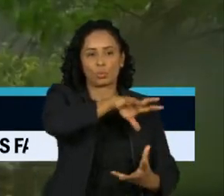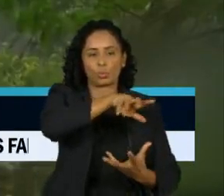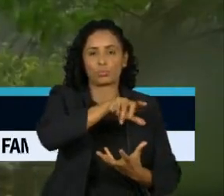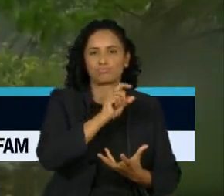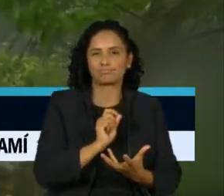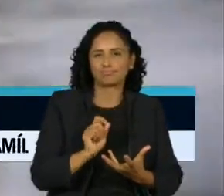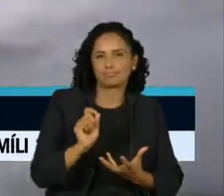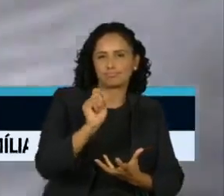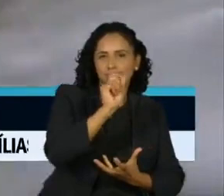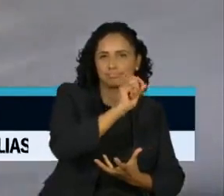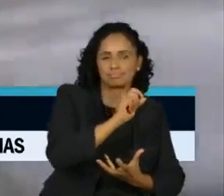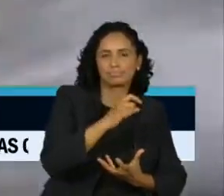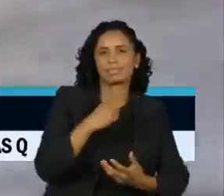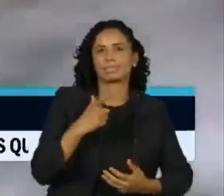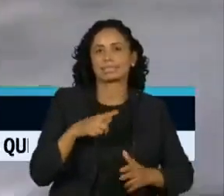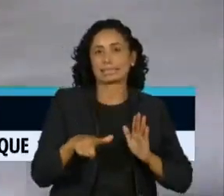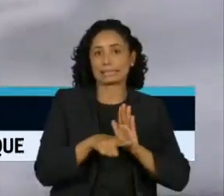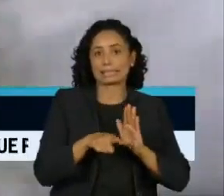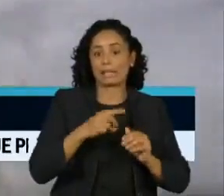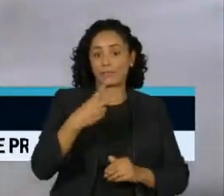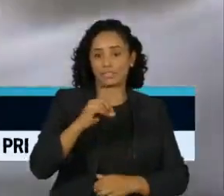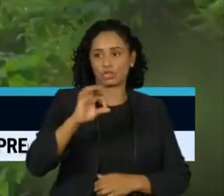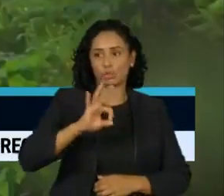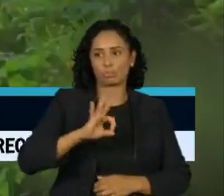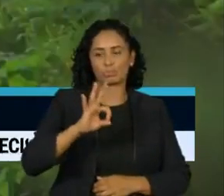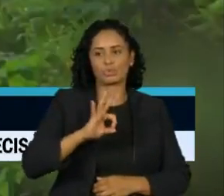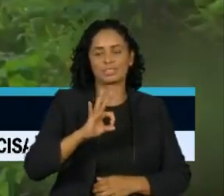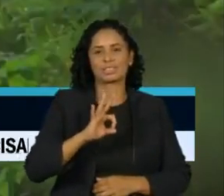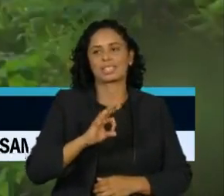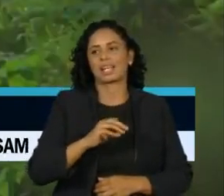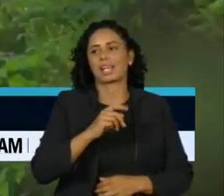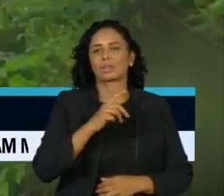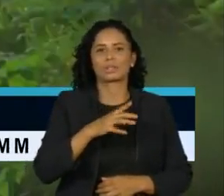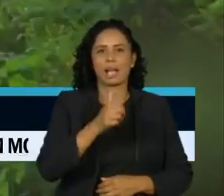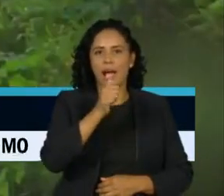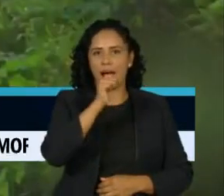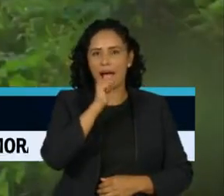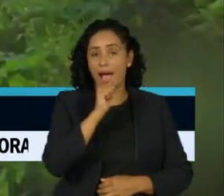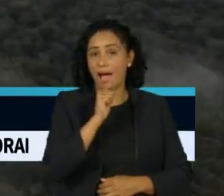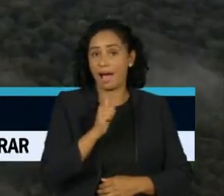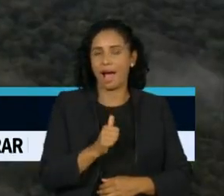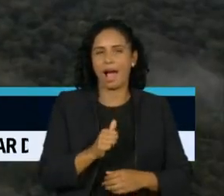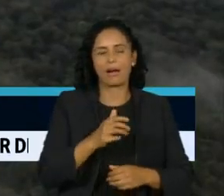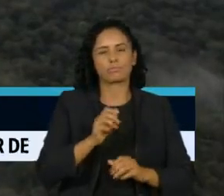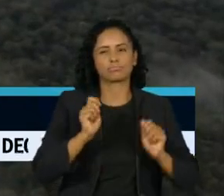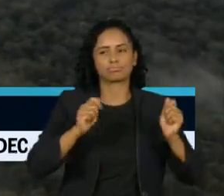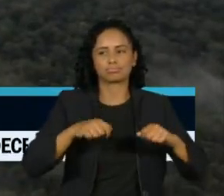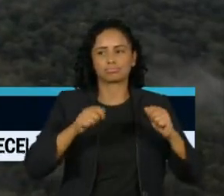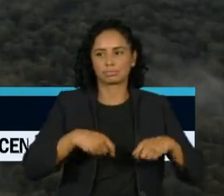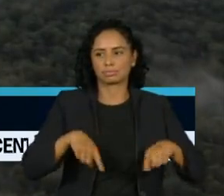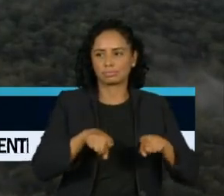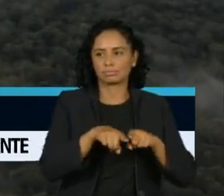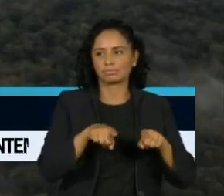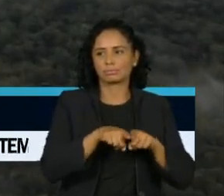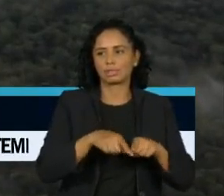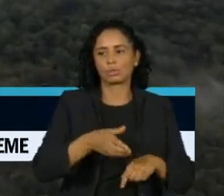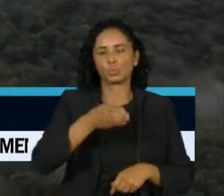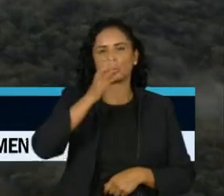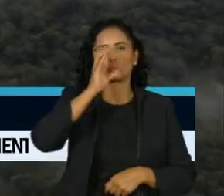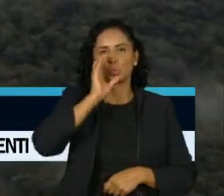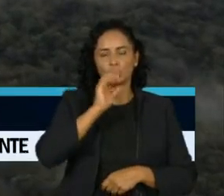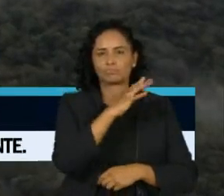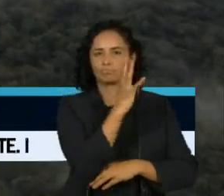e 20% da água doce. No Brasil, ela representa mais da metade do nosso território. Mesmo assim, a floresta